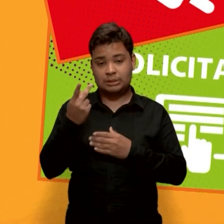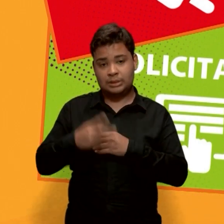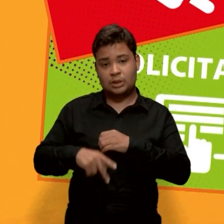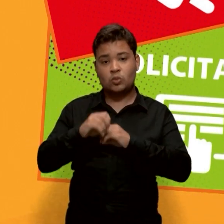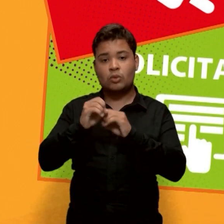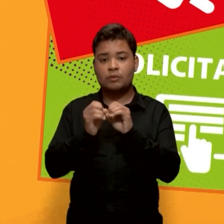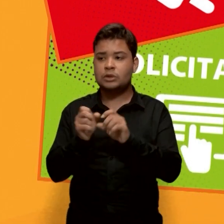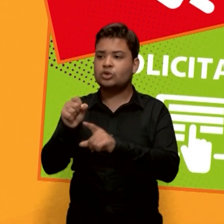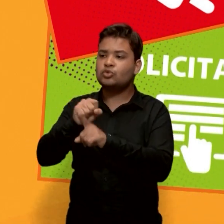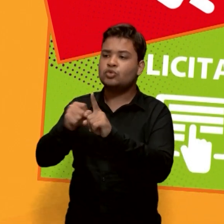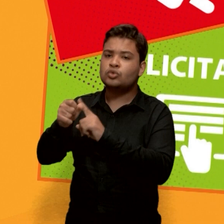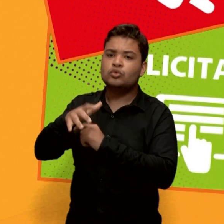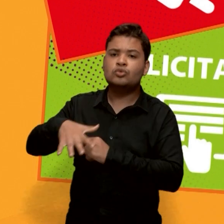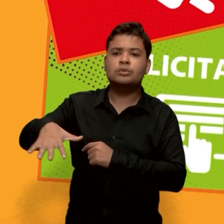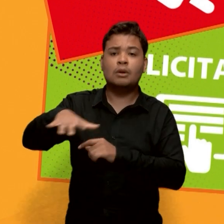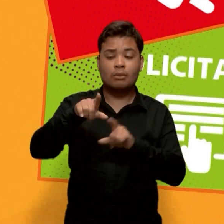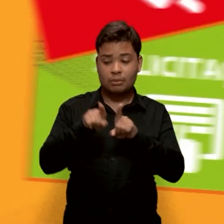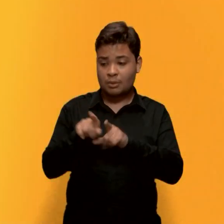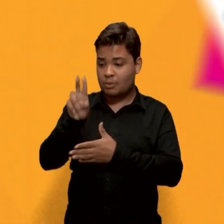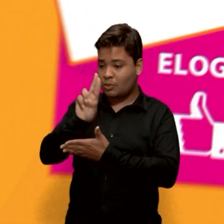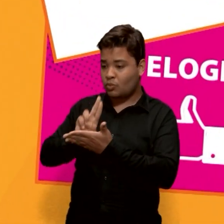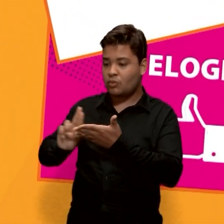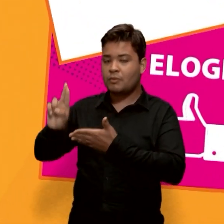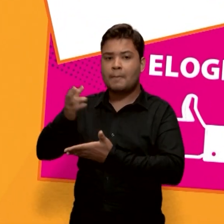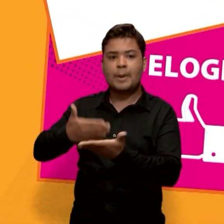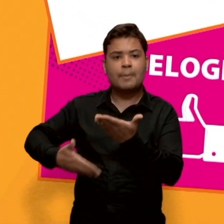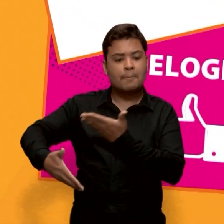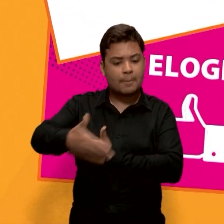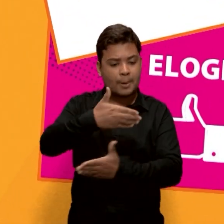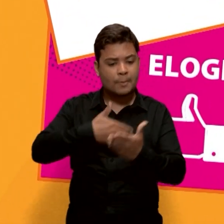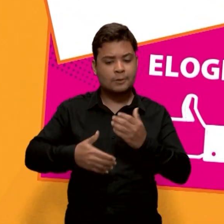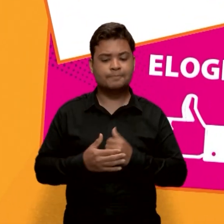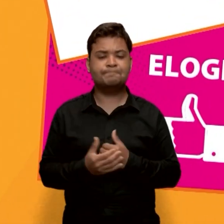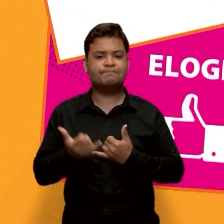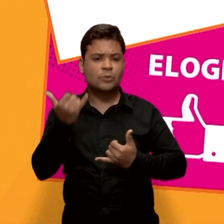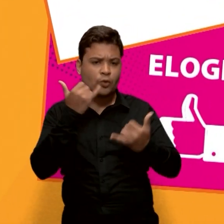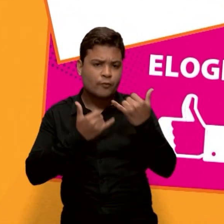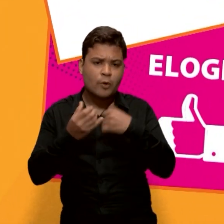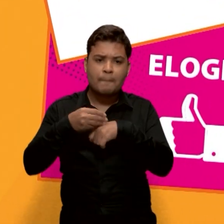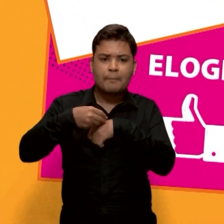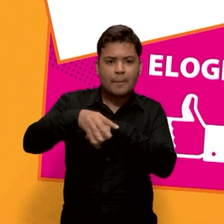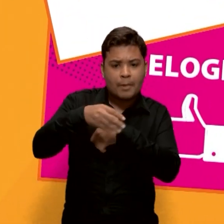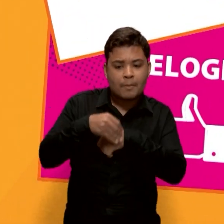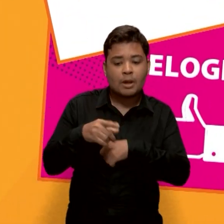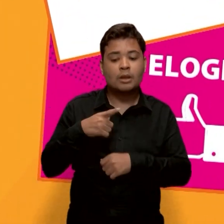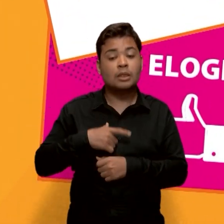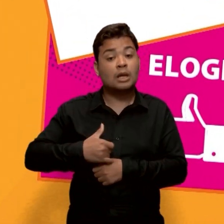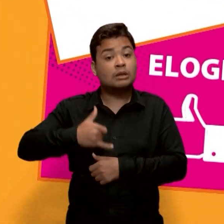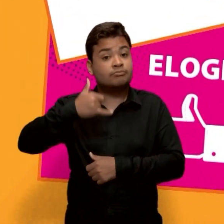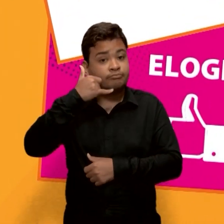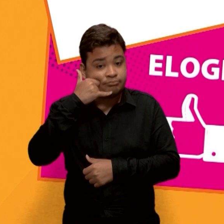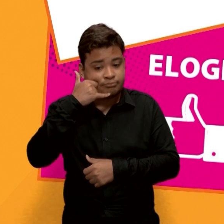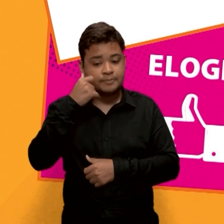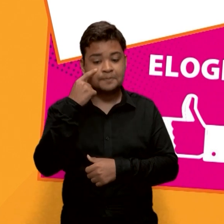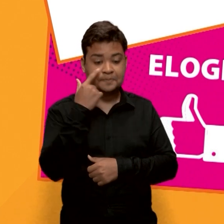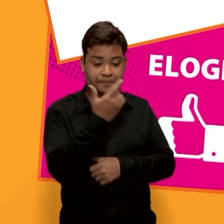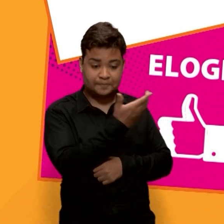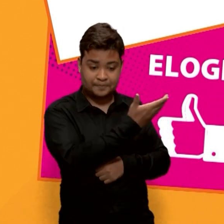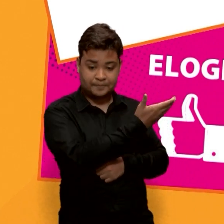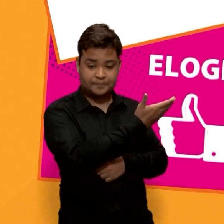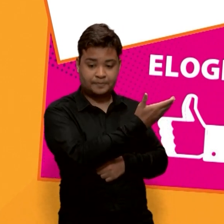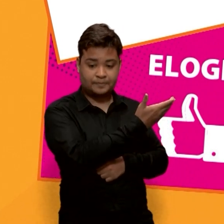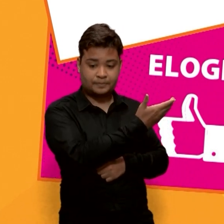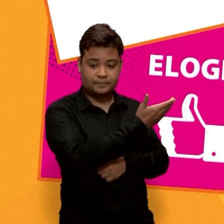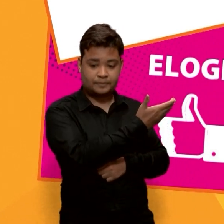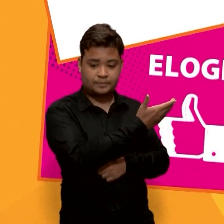sociedade e a universidade. Informações e orientações pelo telefone 3521